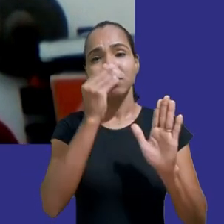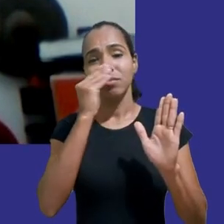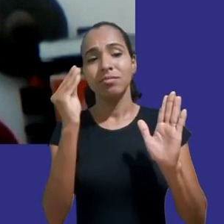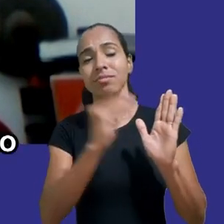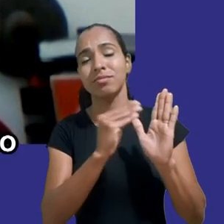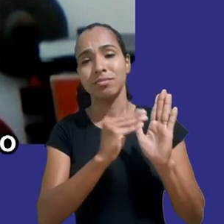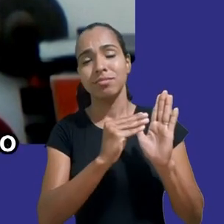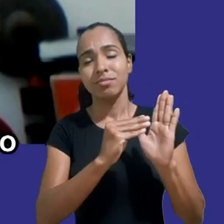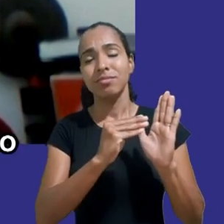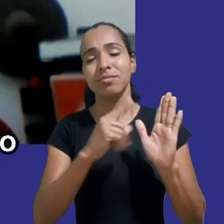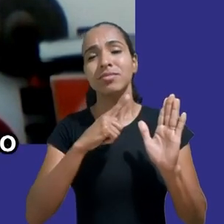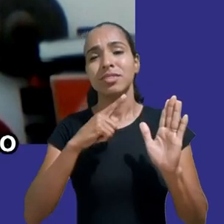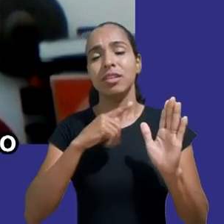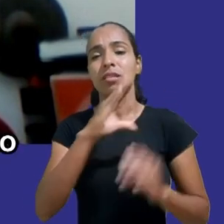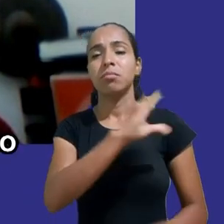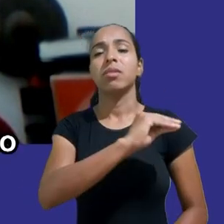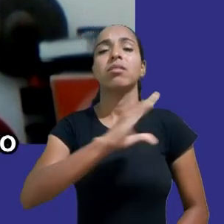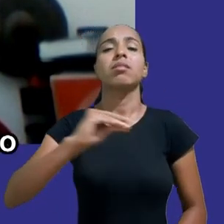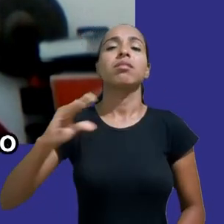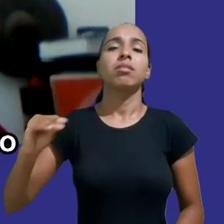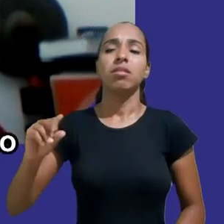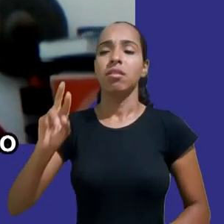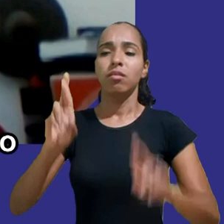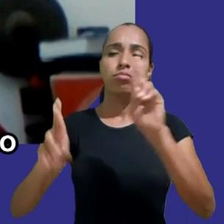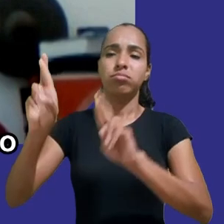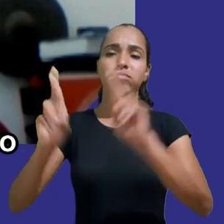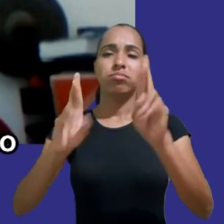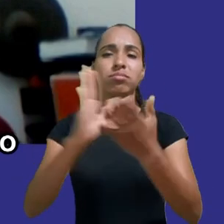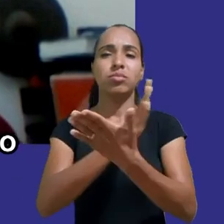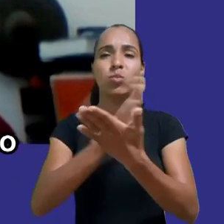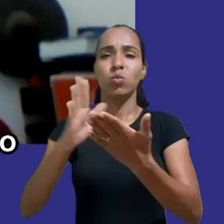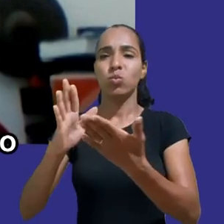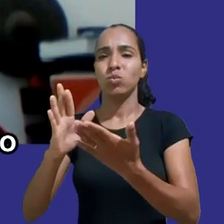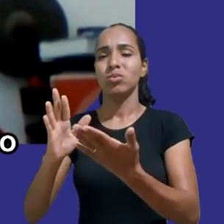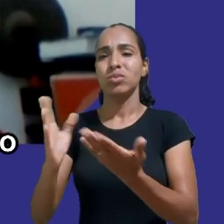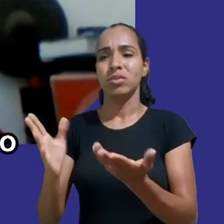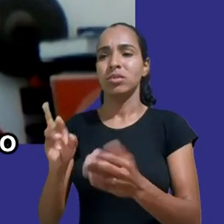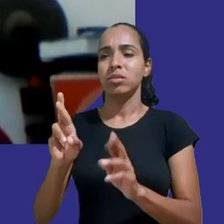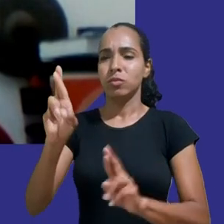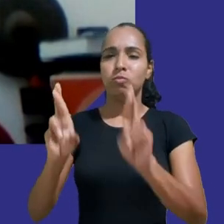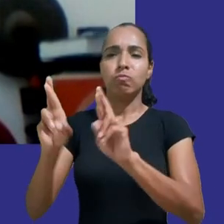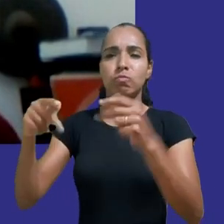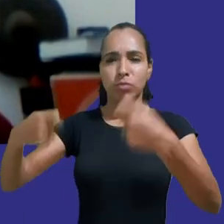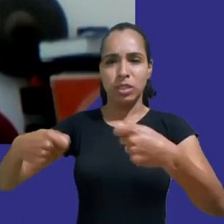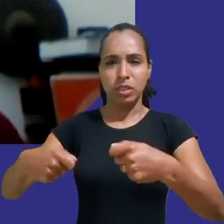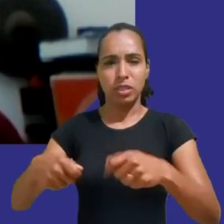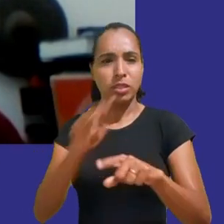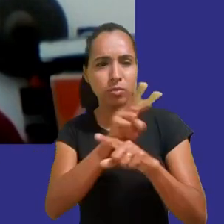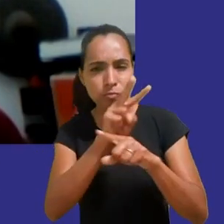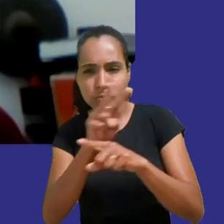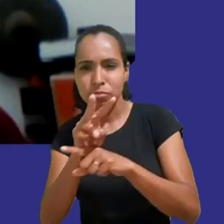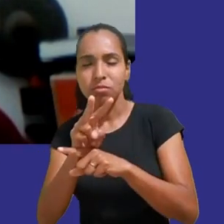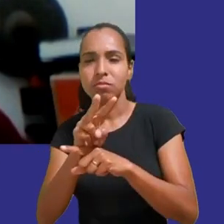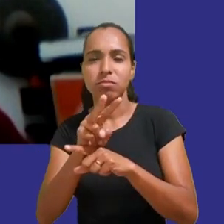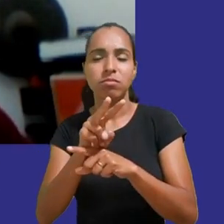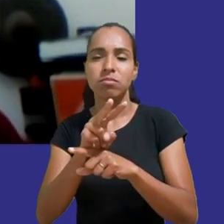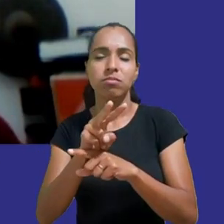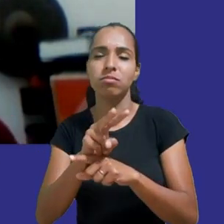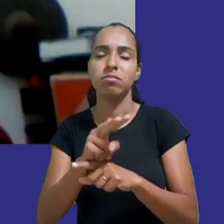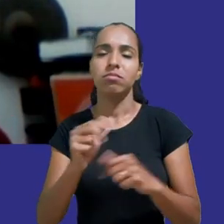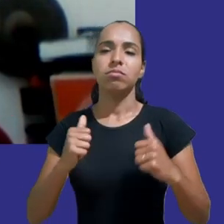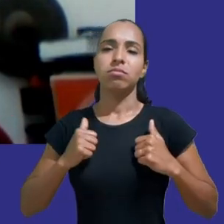responsáveis por fiscalizar e assumir a dianteira da averiguação não estão fazendo muita coisa então cabe a